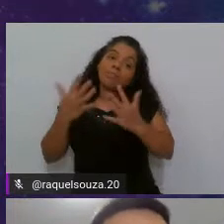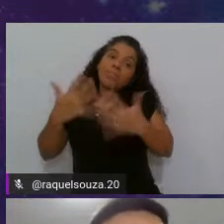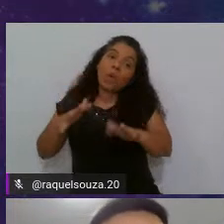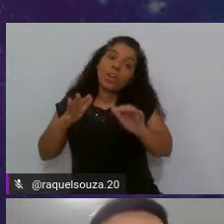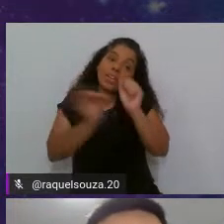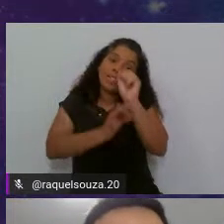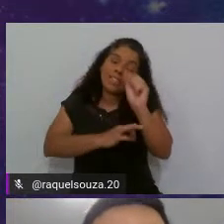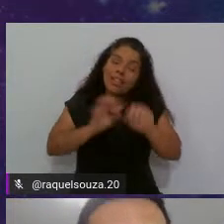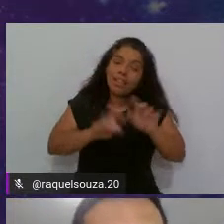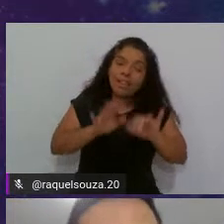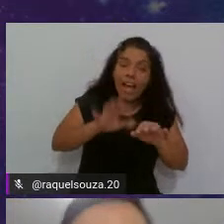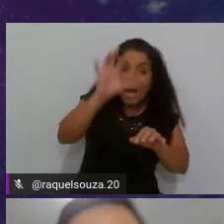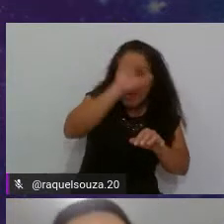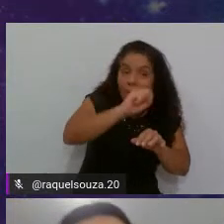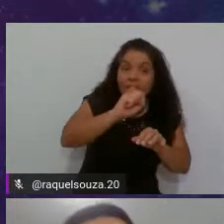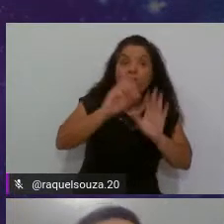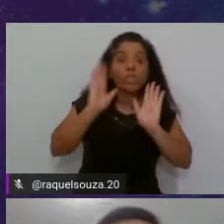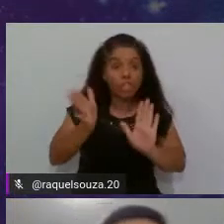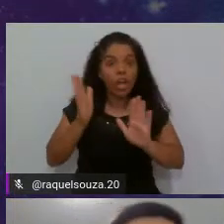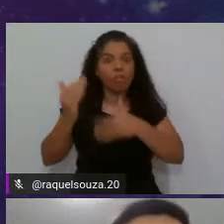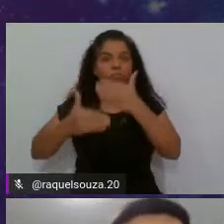dessa etapa. Conta aí para mim.